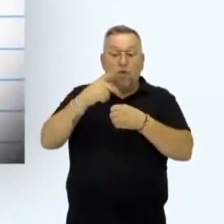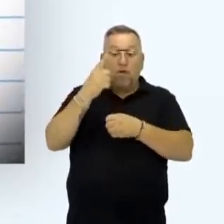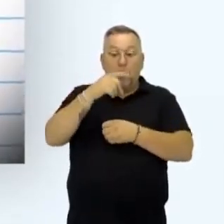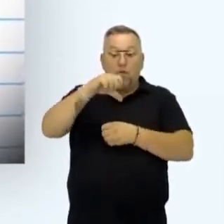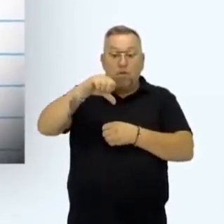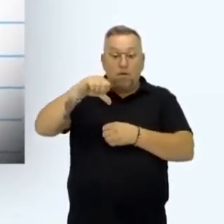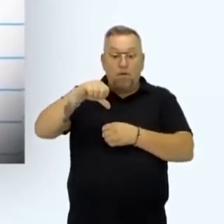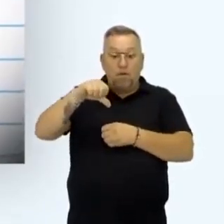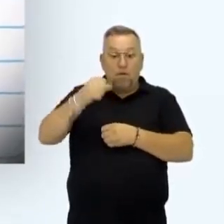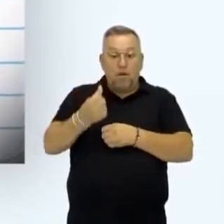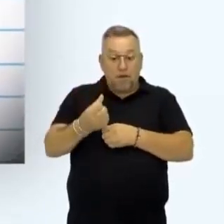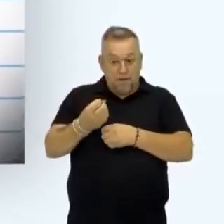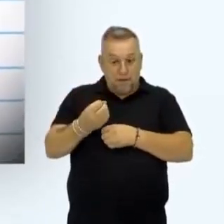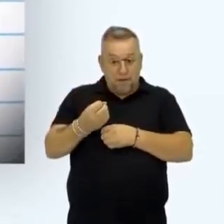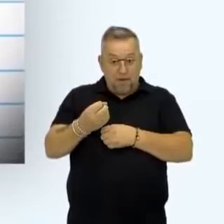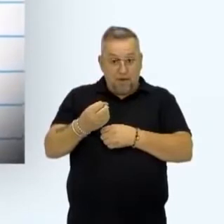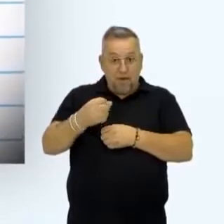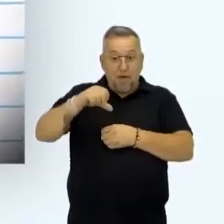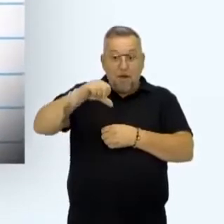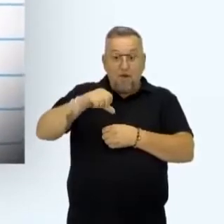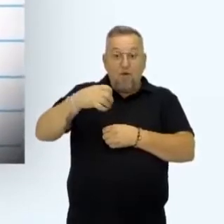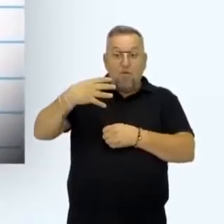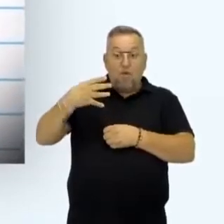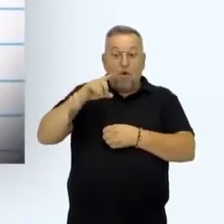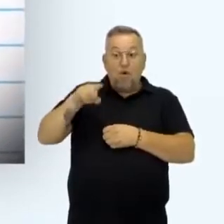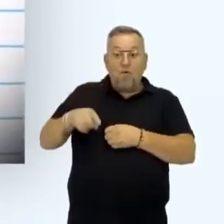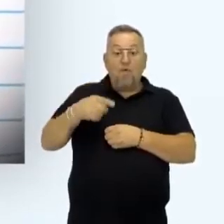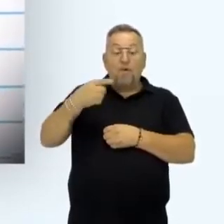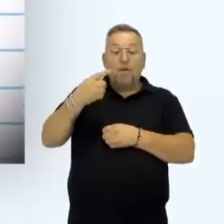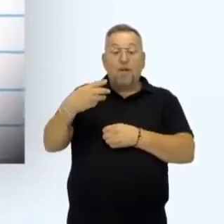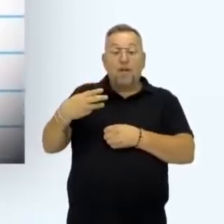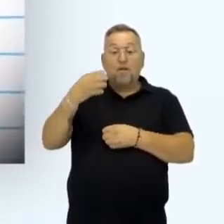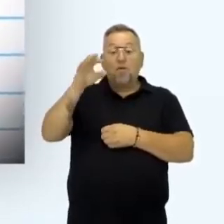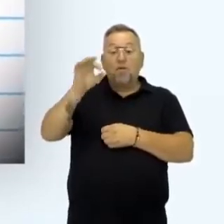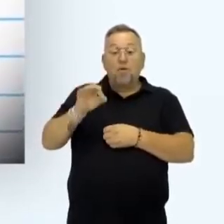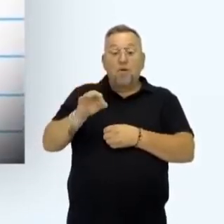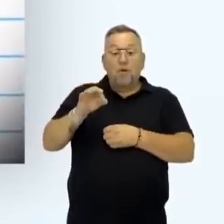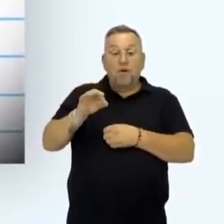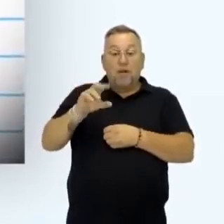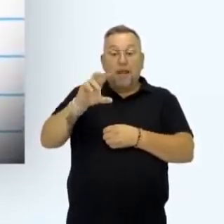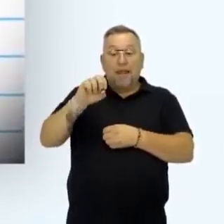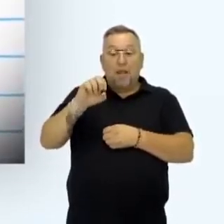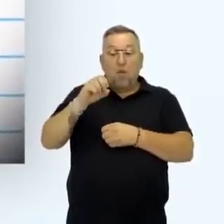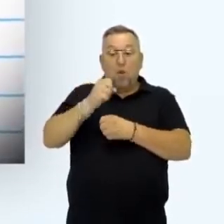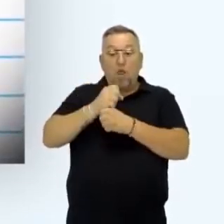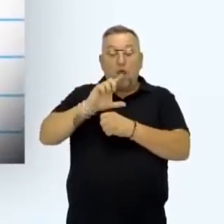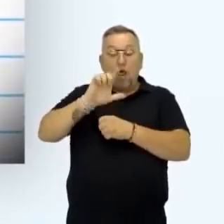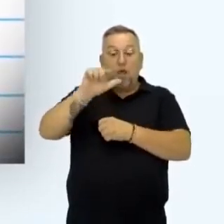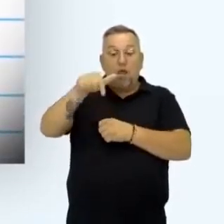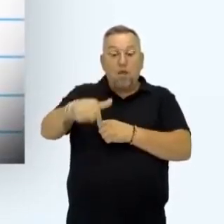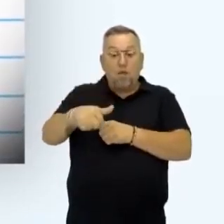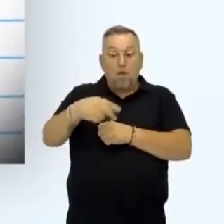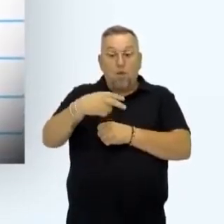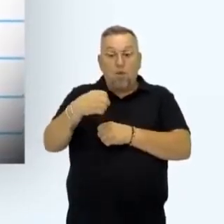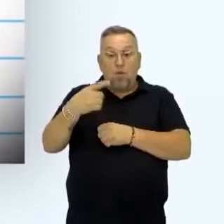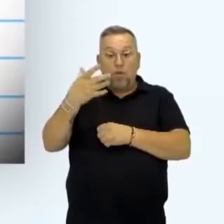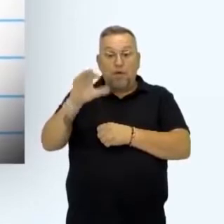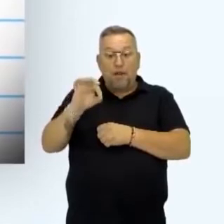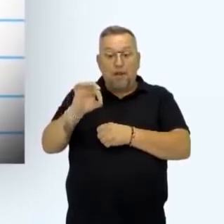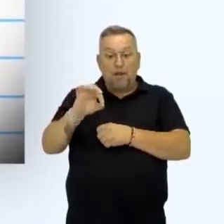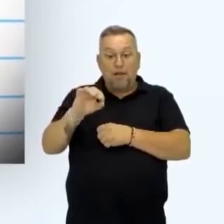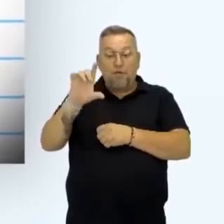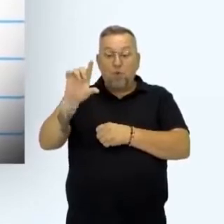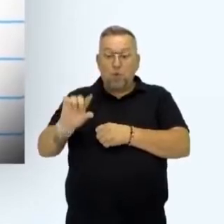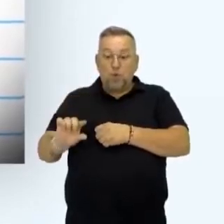em 1960 era de 94,13%. 50 anos depois, em 2010, esse número